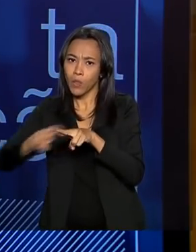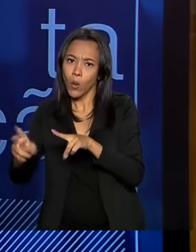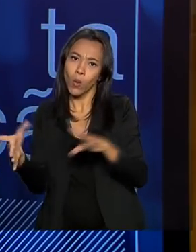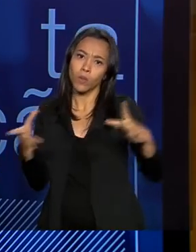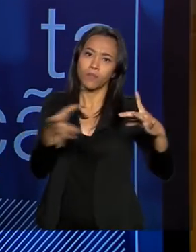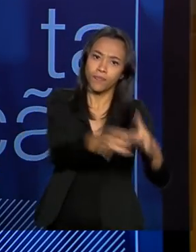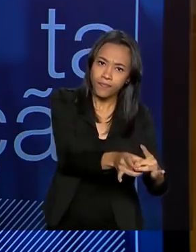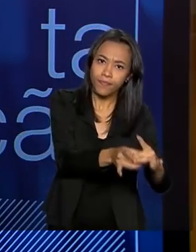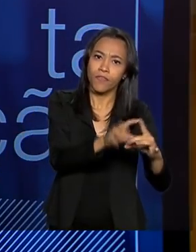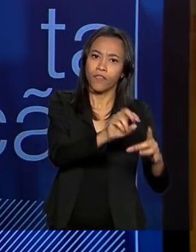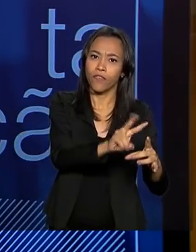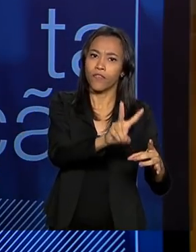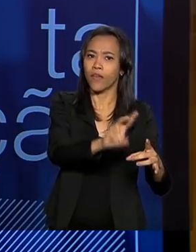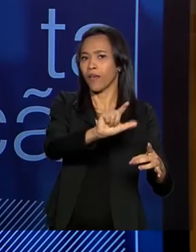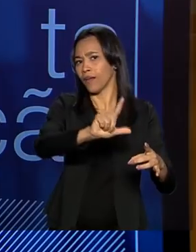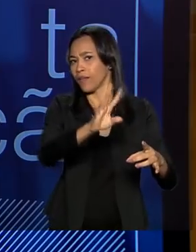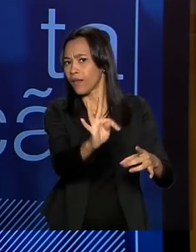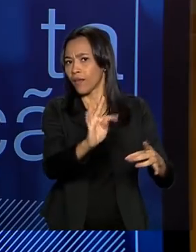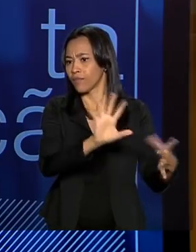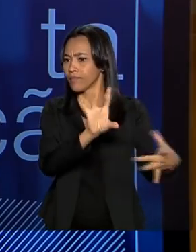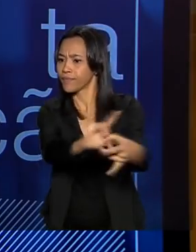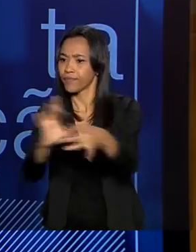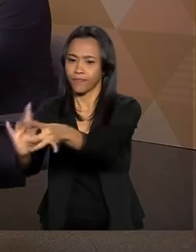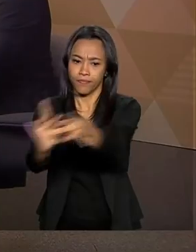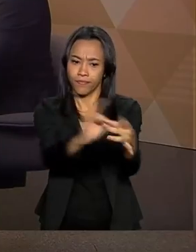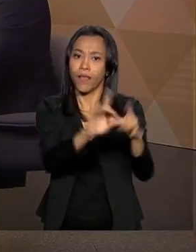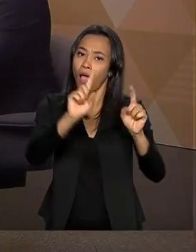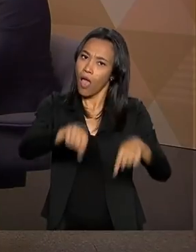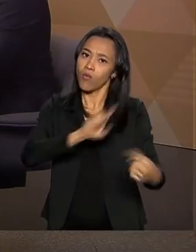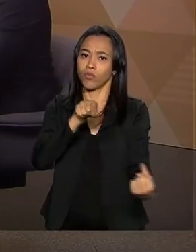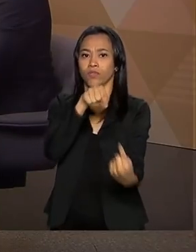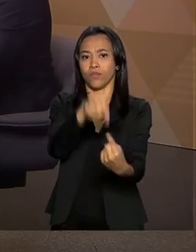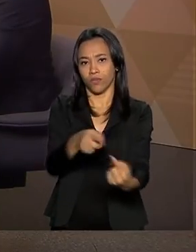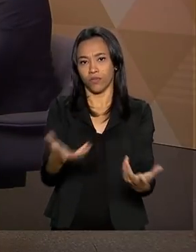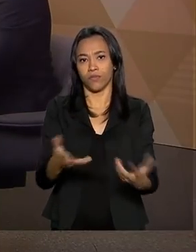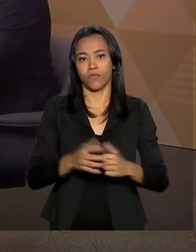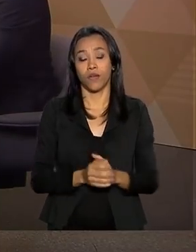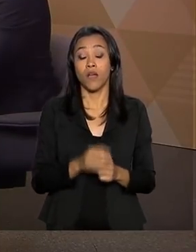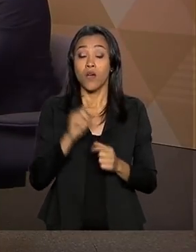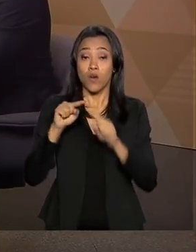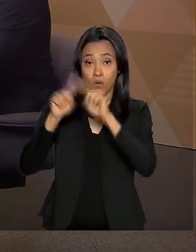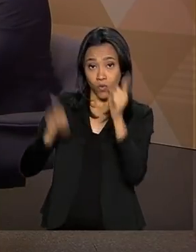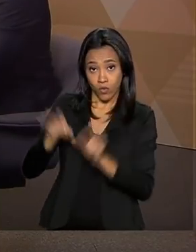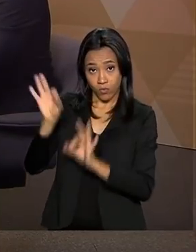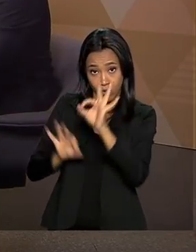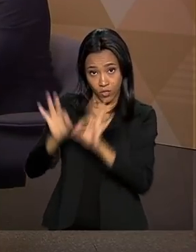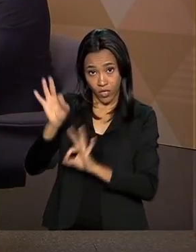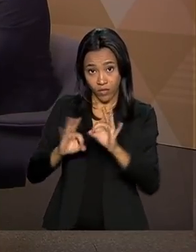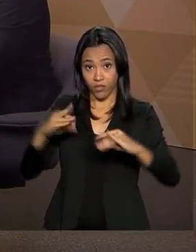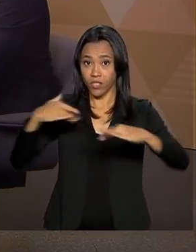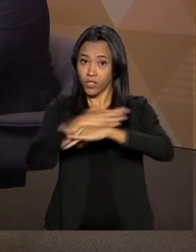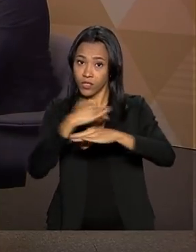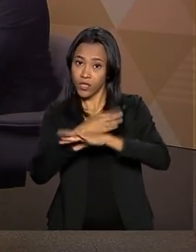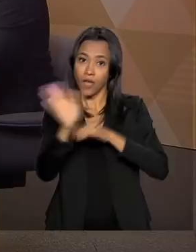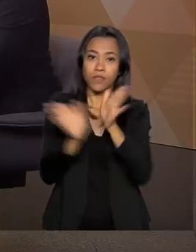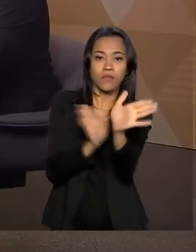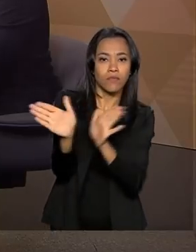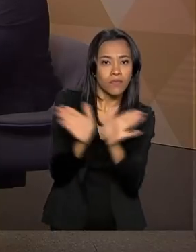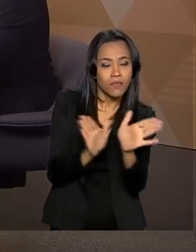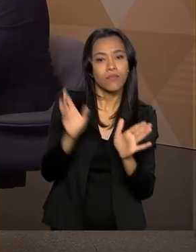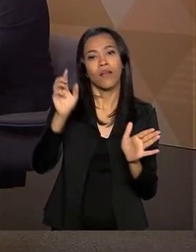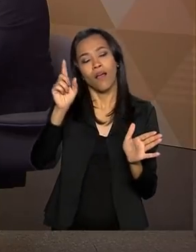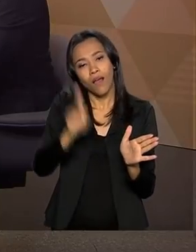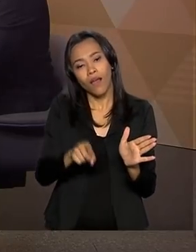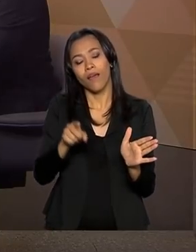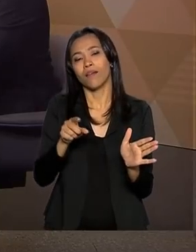de uma maneira conjunta. Este é um objetivo. Os projetos de mobilidade são projetos, muitas vezes, de um volume